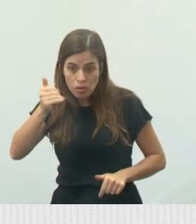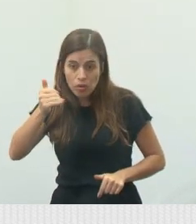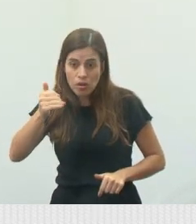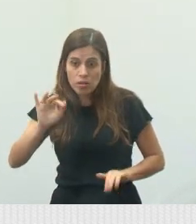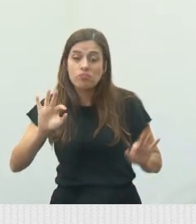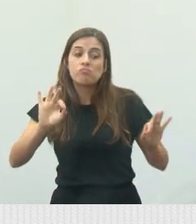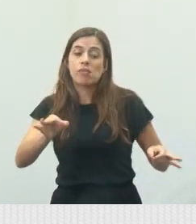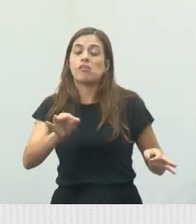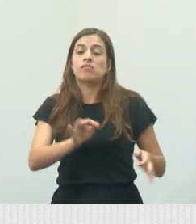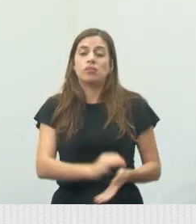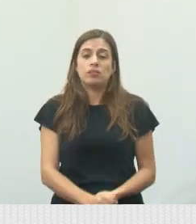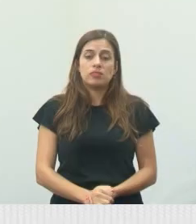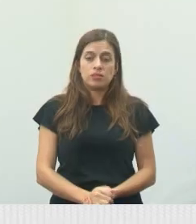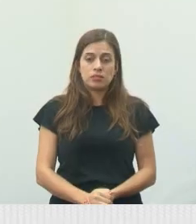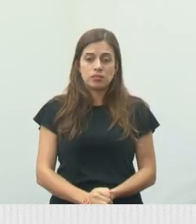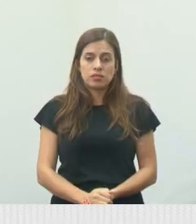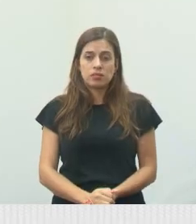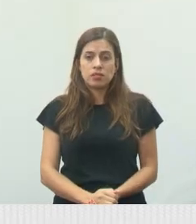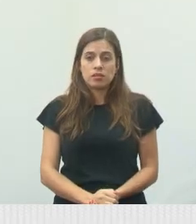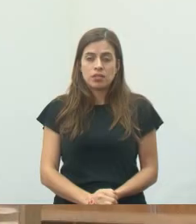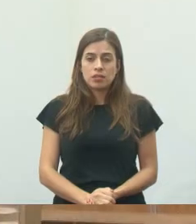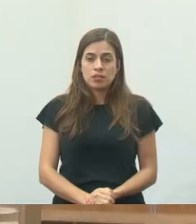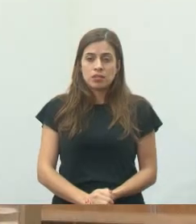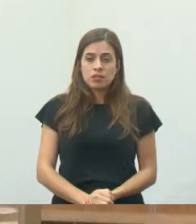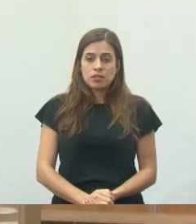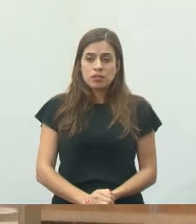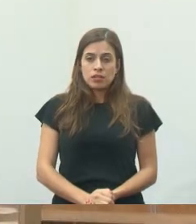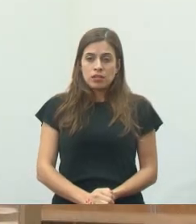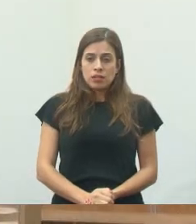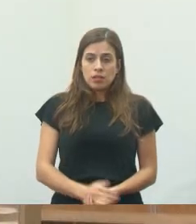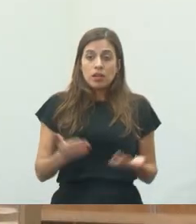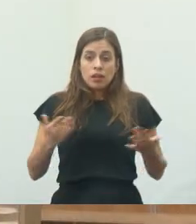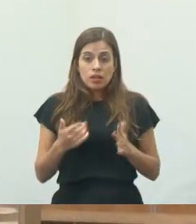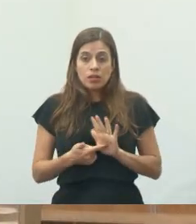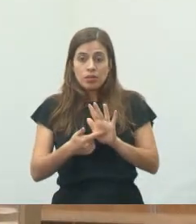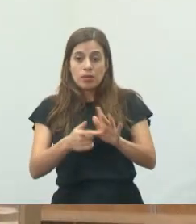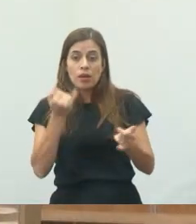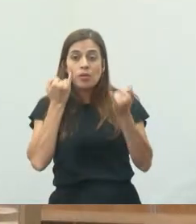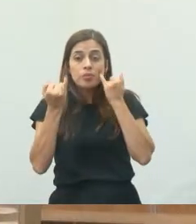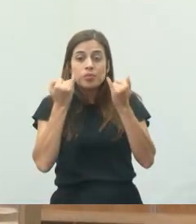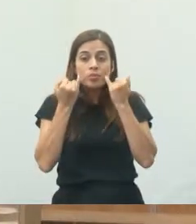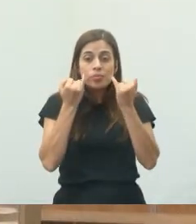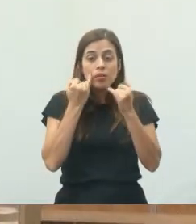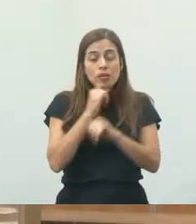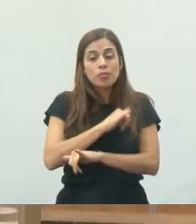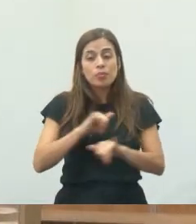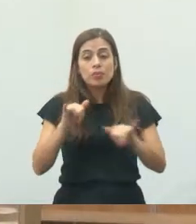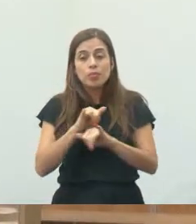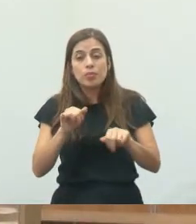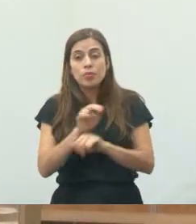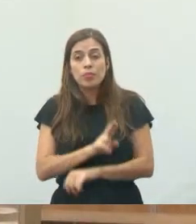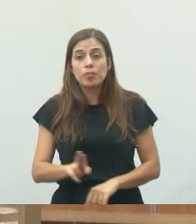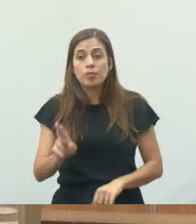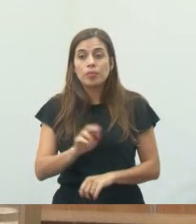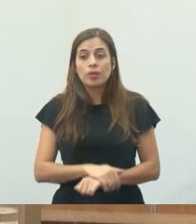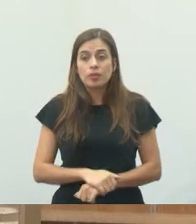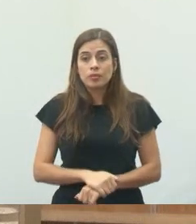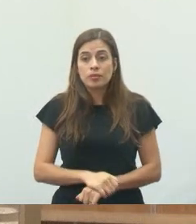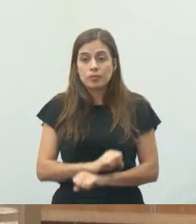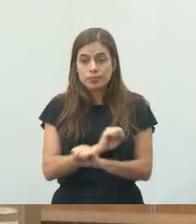eficiência. E eu quero agora só passar uma informação de utilidade pública, tenho ainda um minuto,